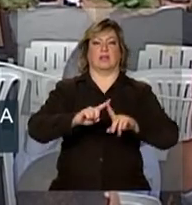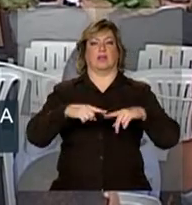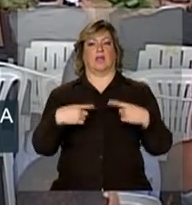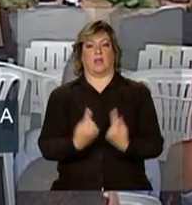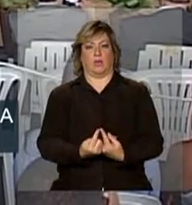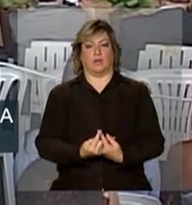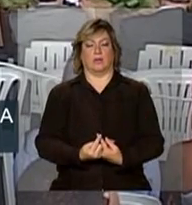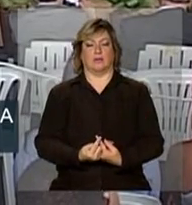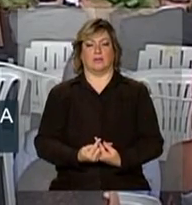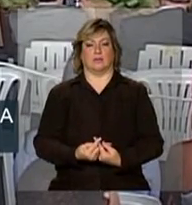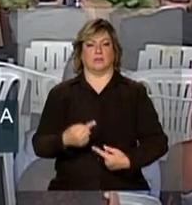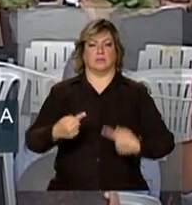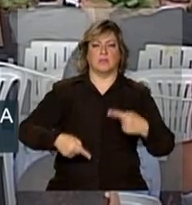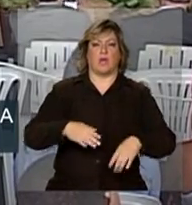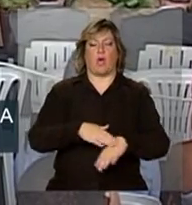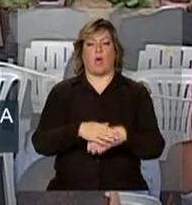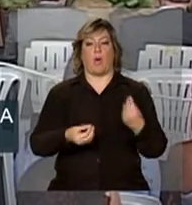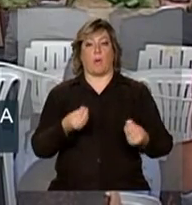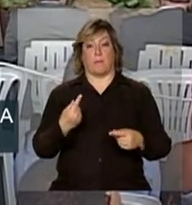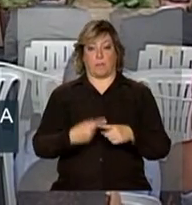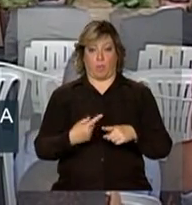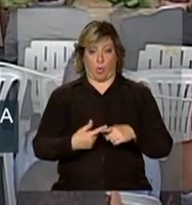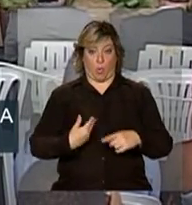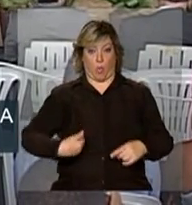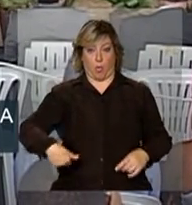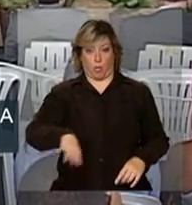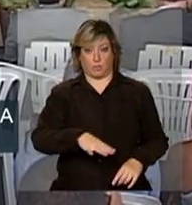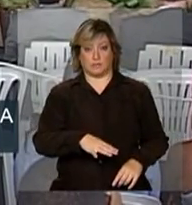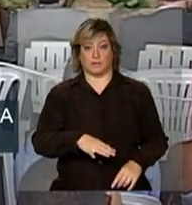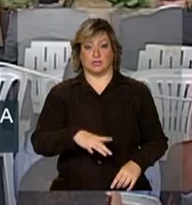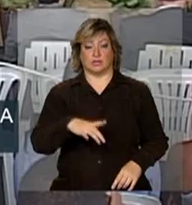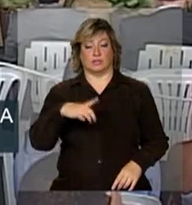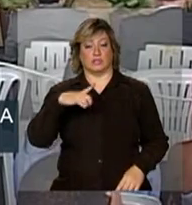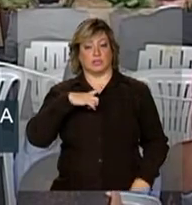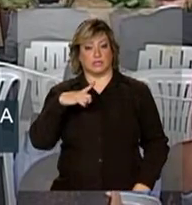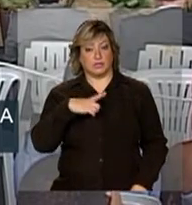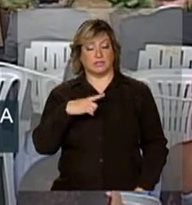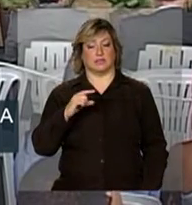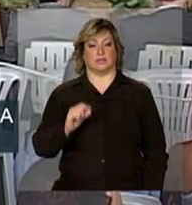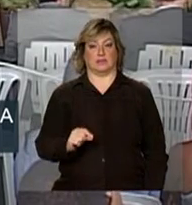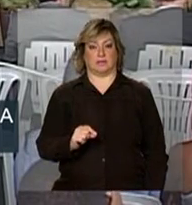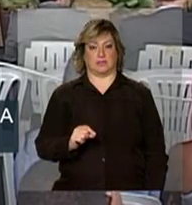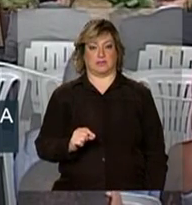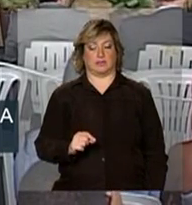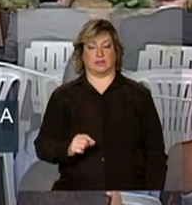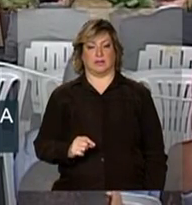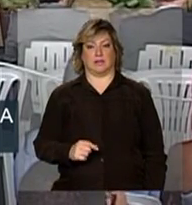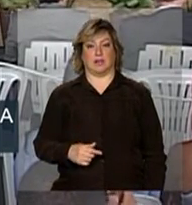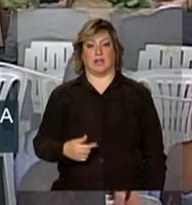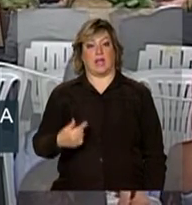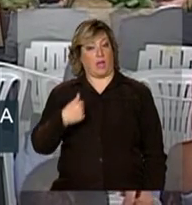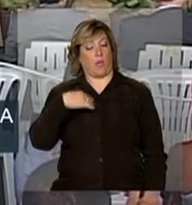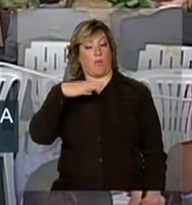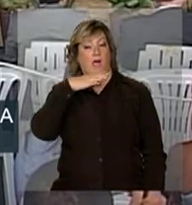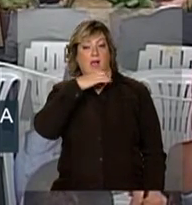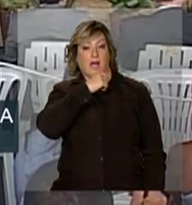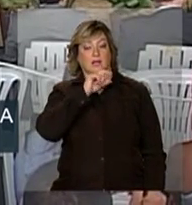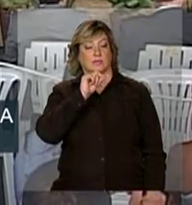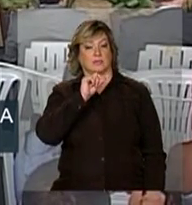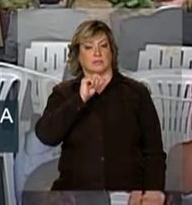de uma forma ou de outra, nós tínhamos ali, eu como, eu acho mais,